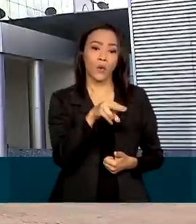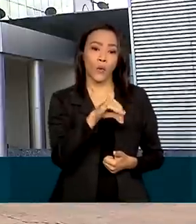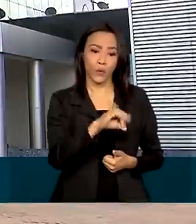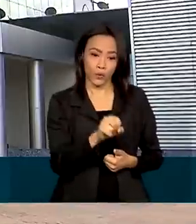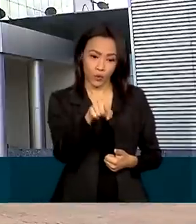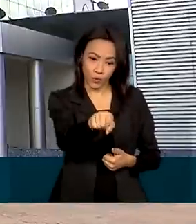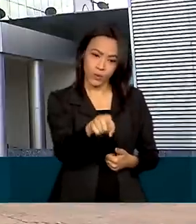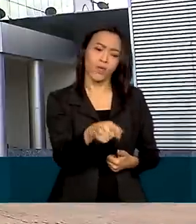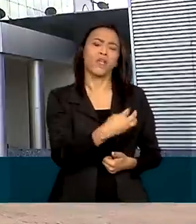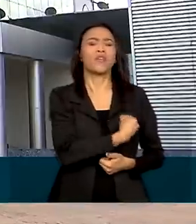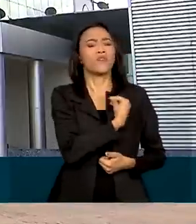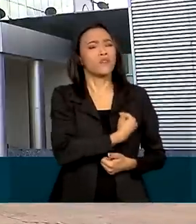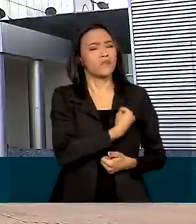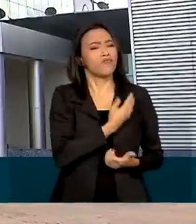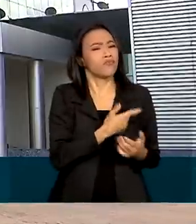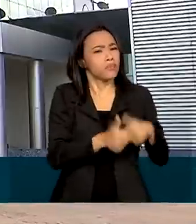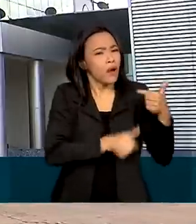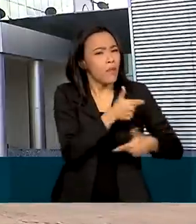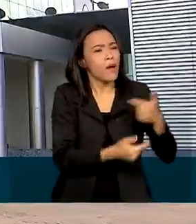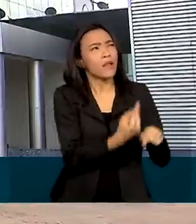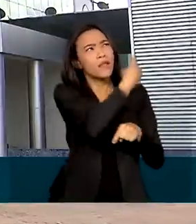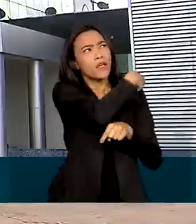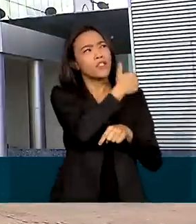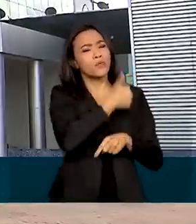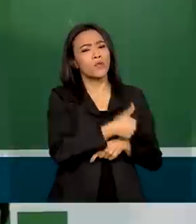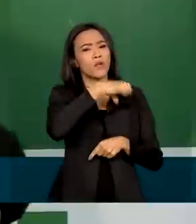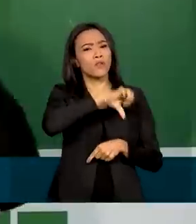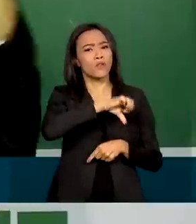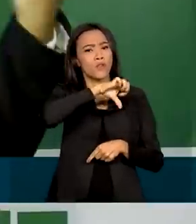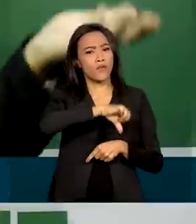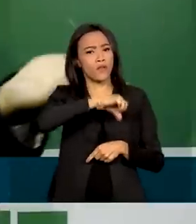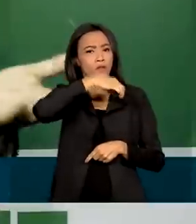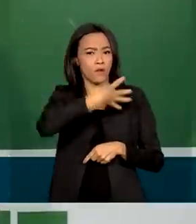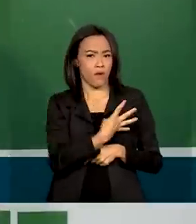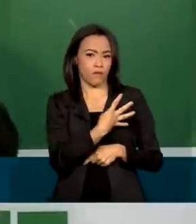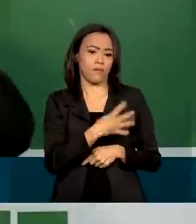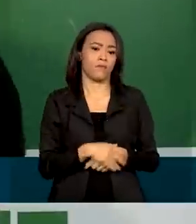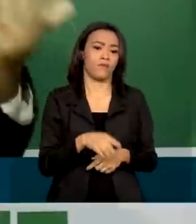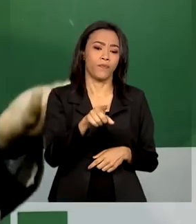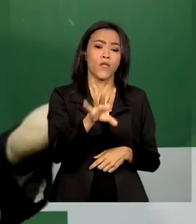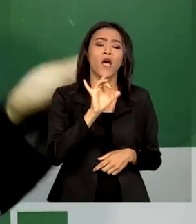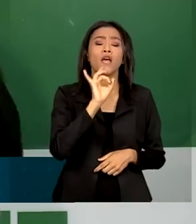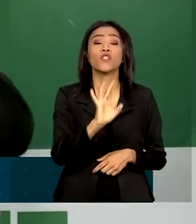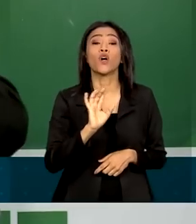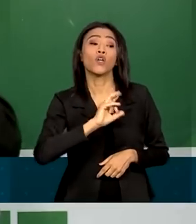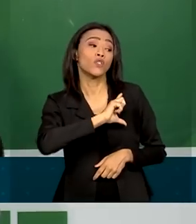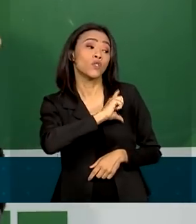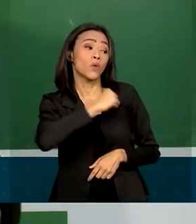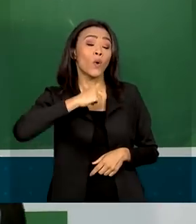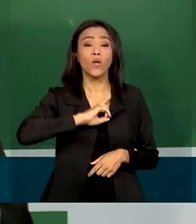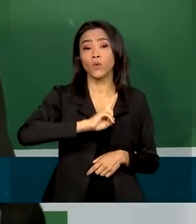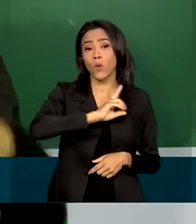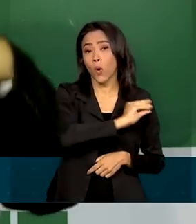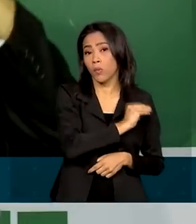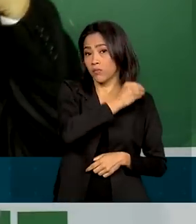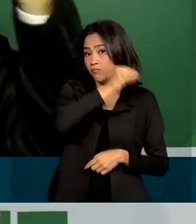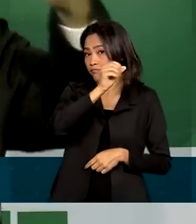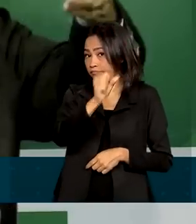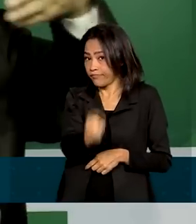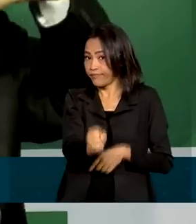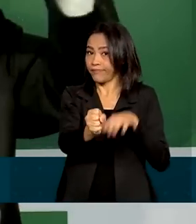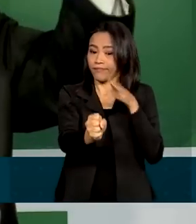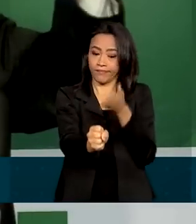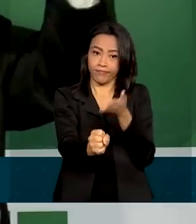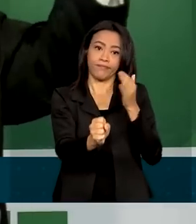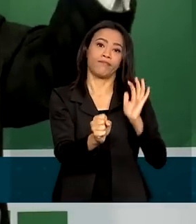PRF desde 1994. Não houve sequer nomeação. Houve uma indicação que agora está sendo revista e